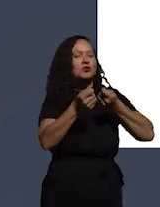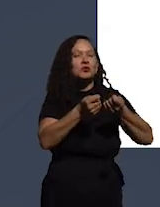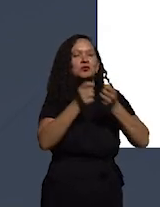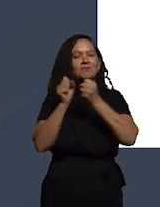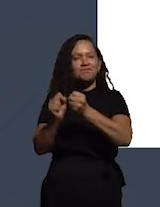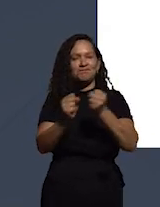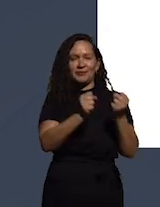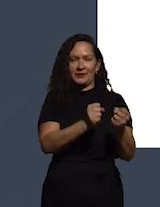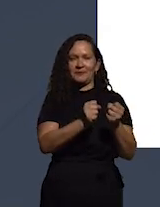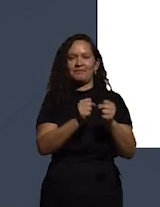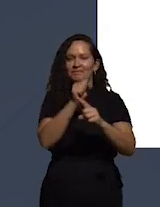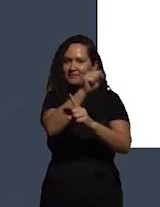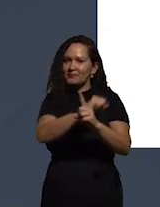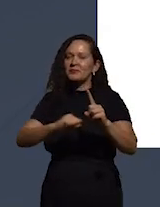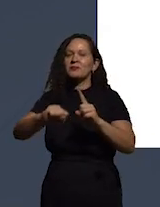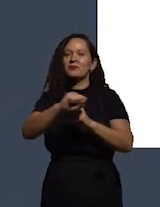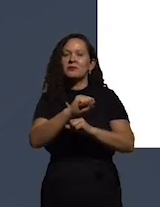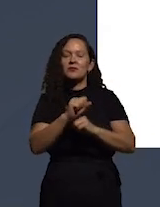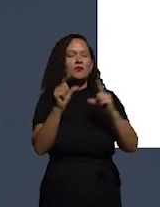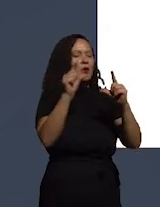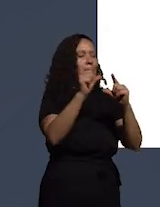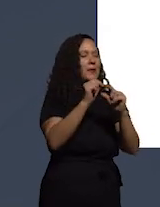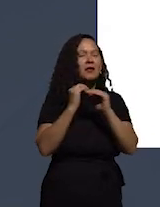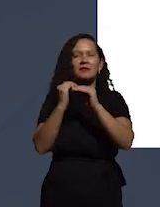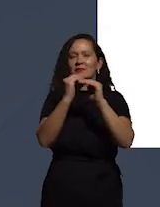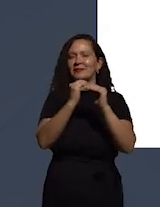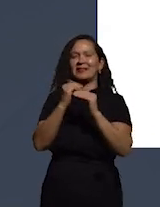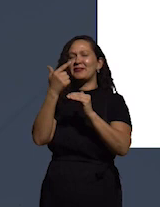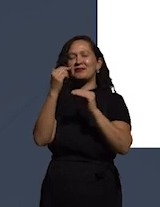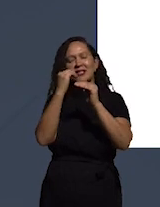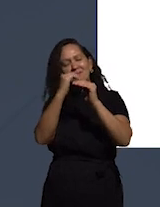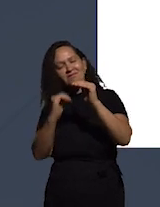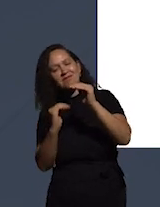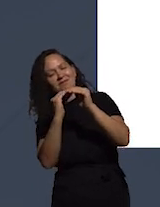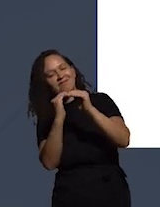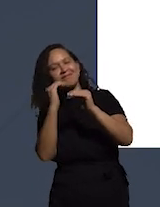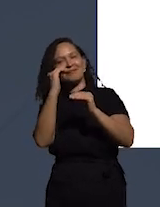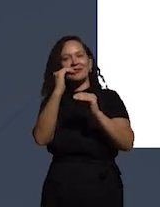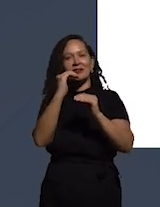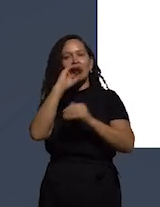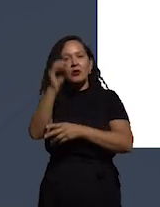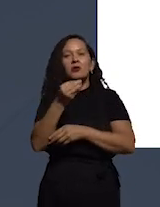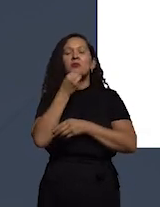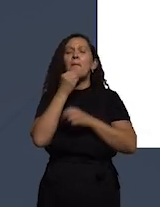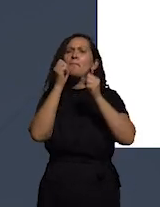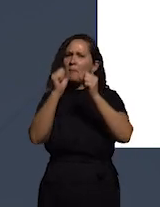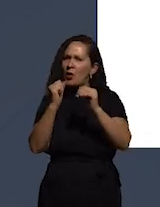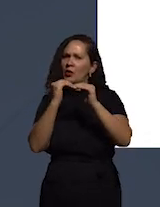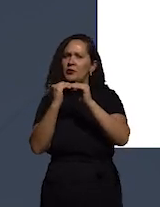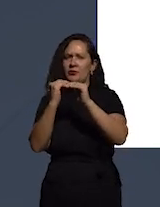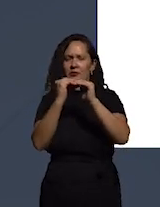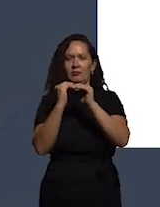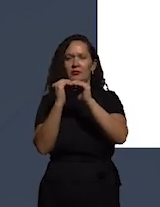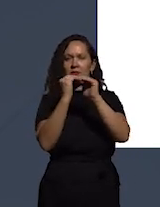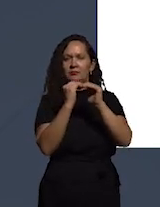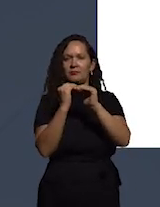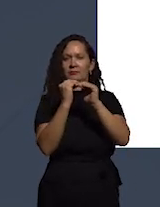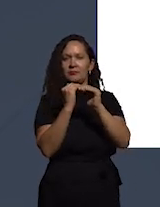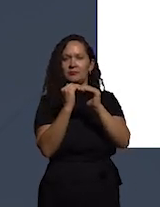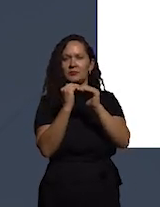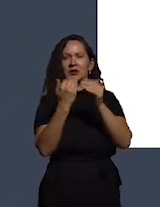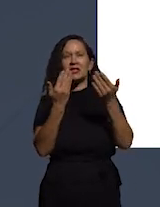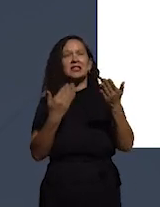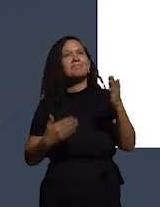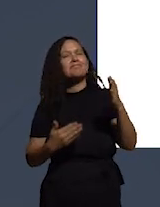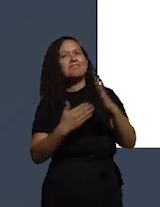essas sociedades que são menos igualitárias e essas oportunidades podem ser equilibradas as restrições